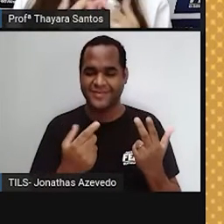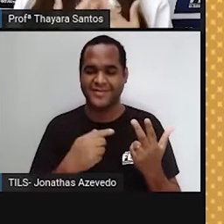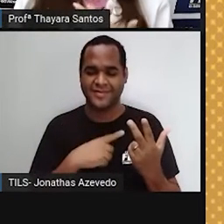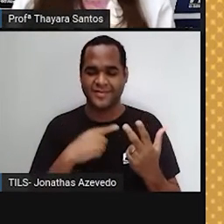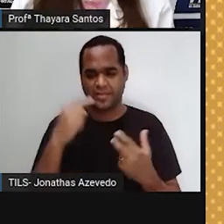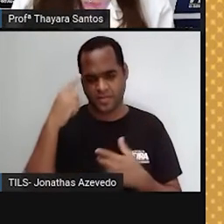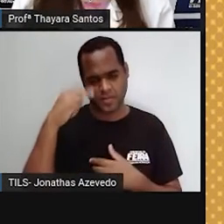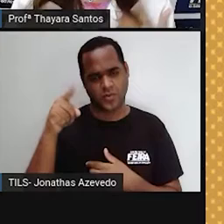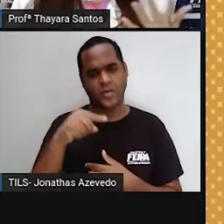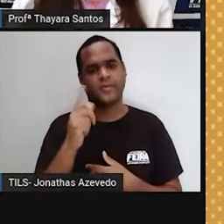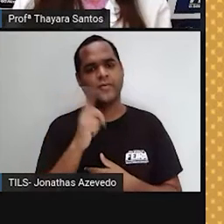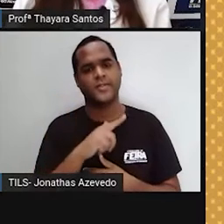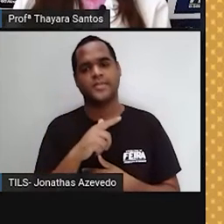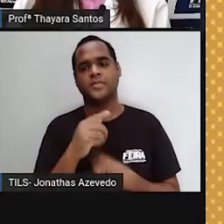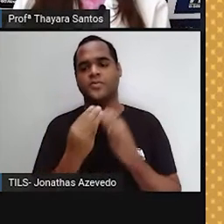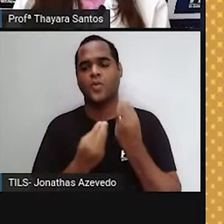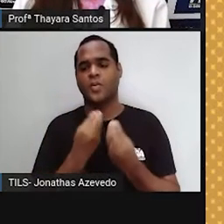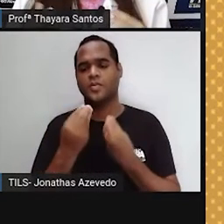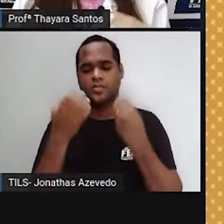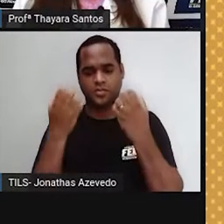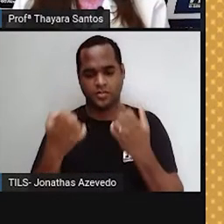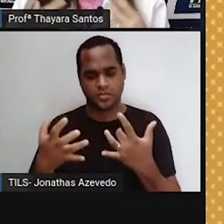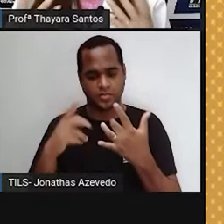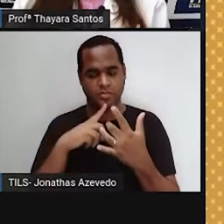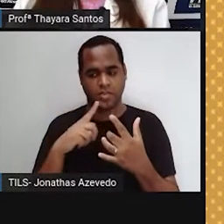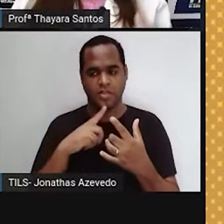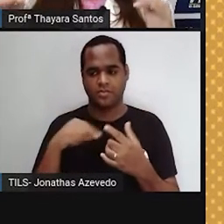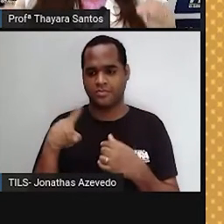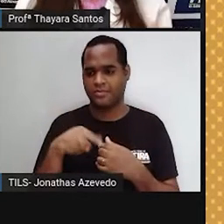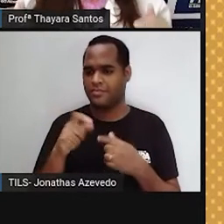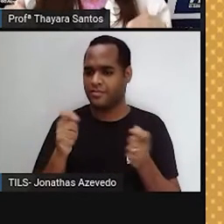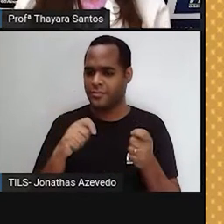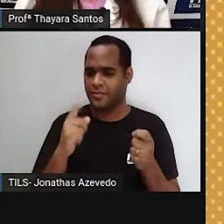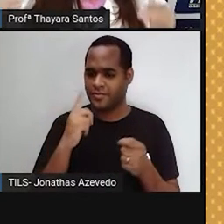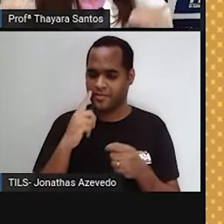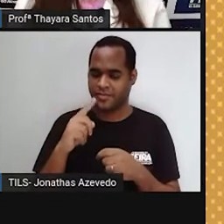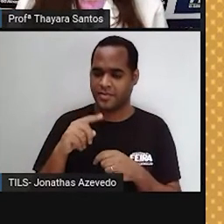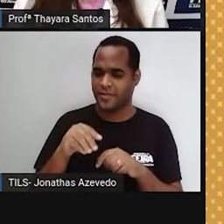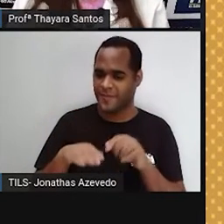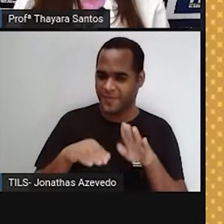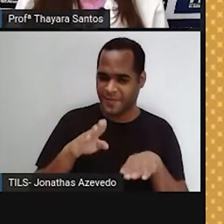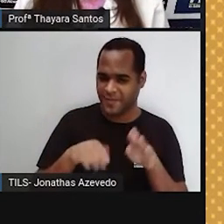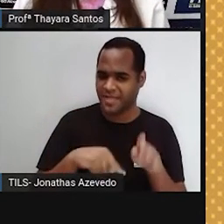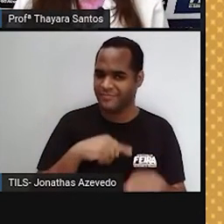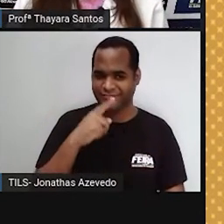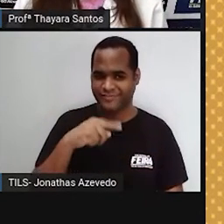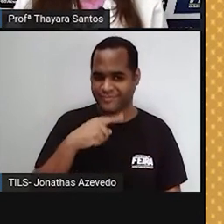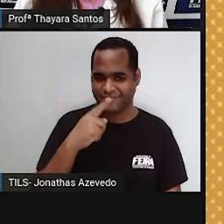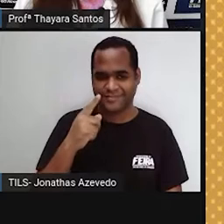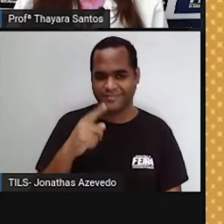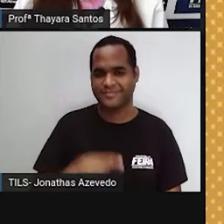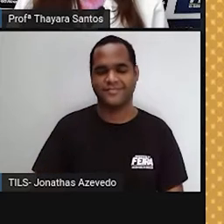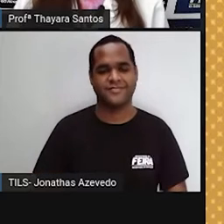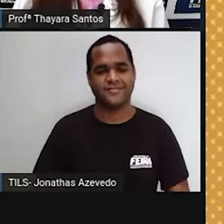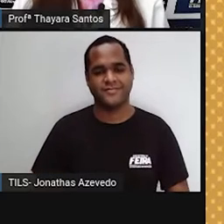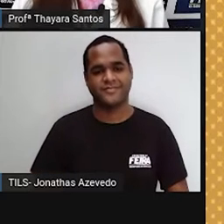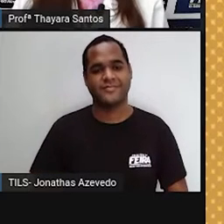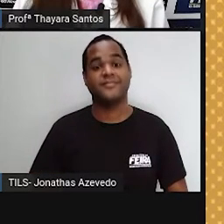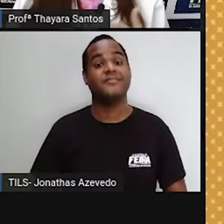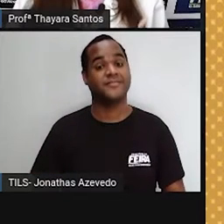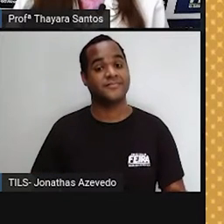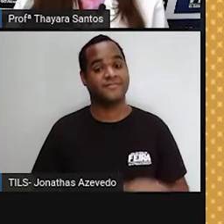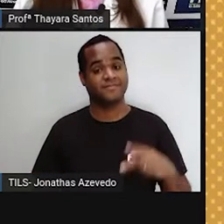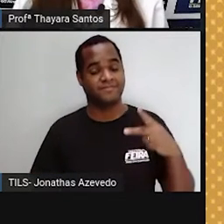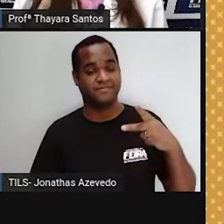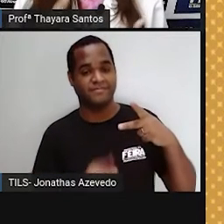conseguiria pisar, mesmo que a gente conseguisse chegar lá perto, a não conseguiria pisar. Não tem essa superfície rochosa como a gente tem aqui na Terra. E,